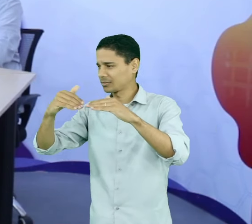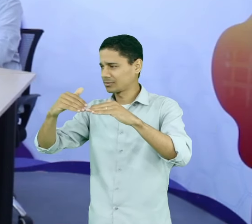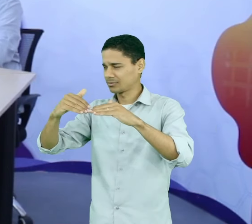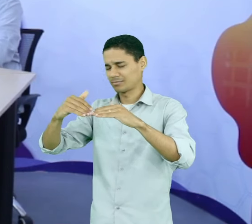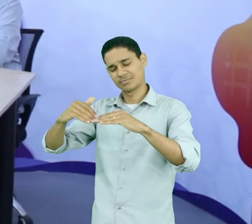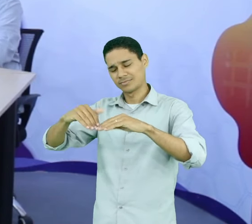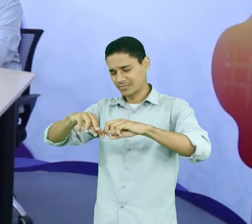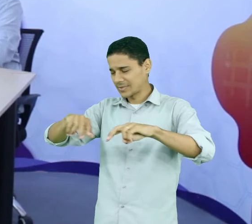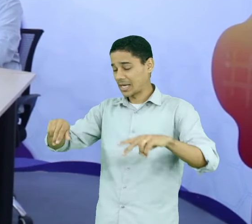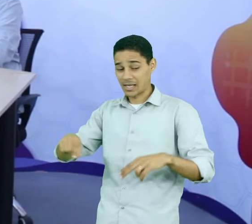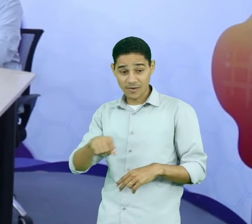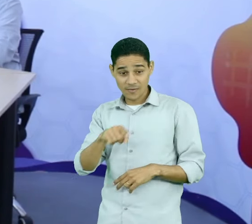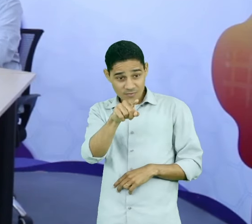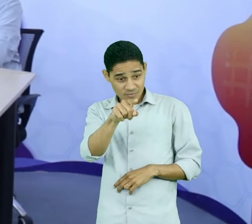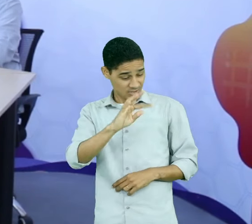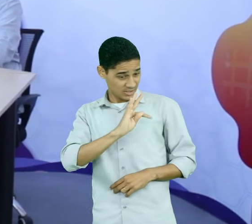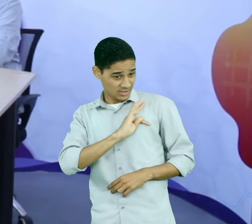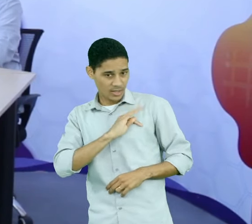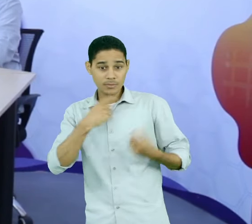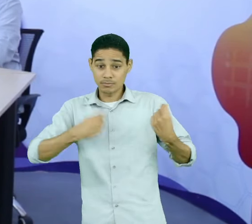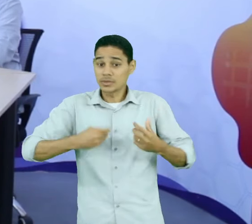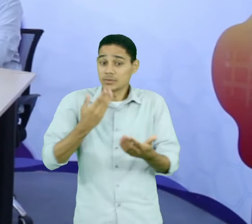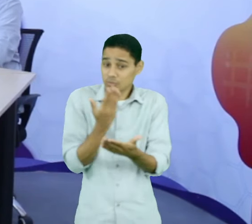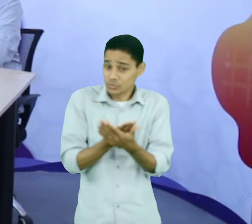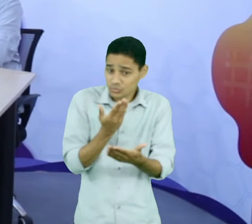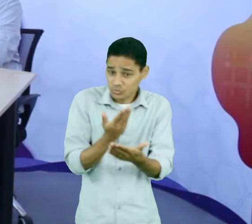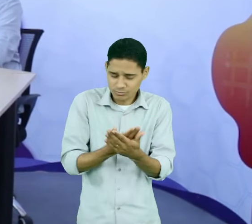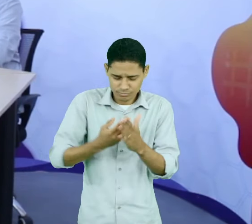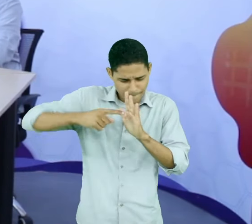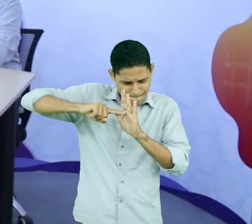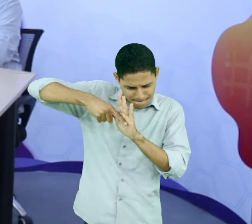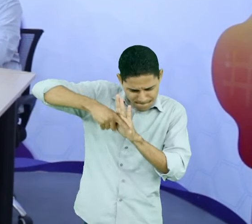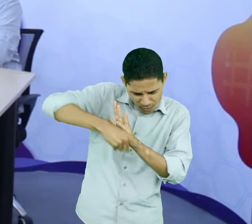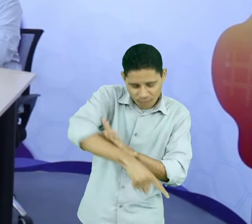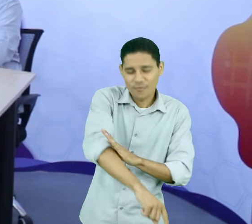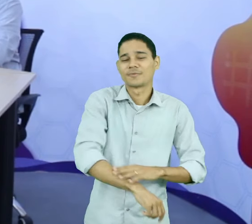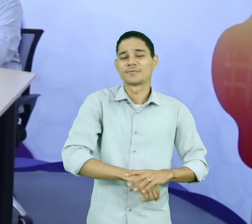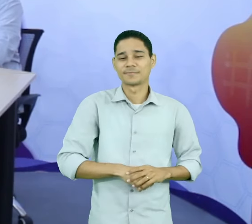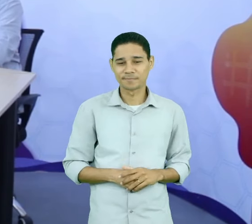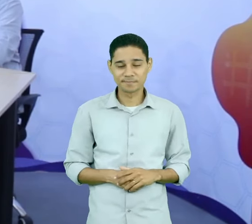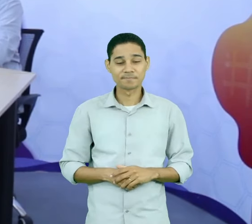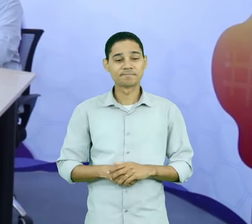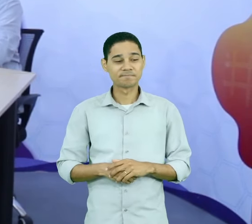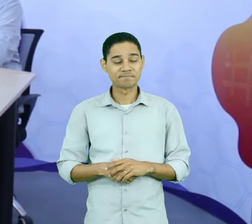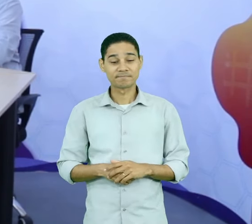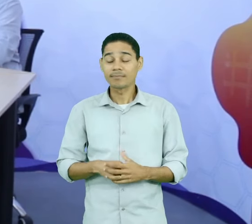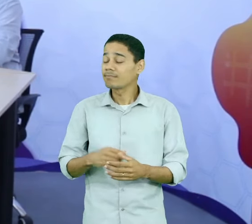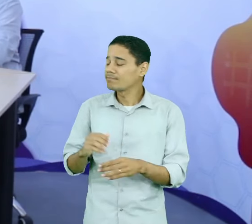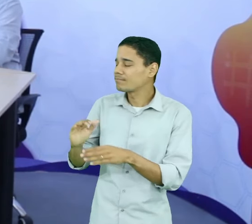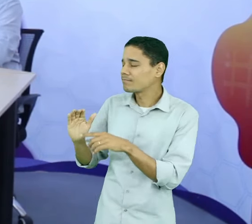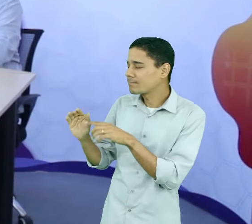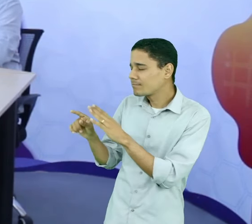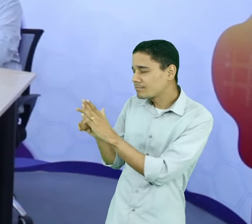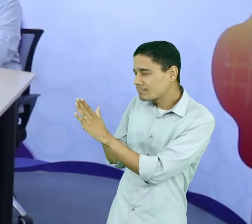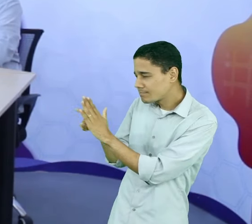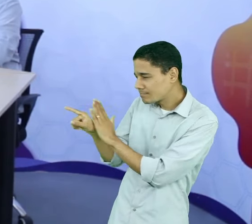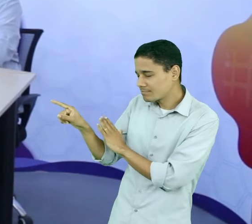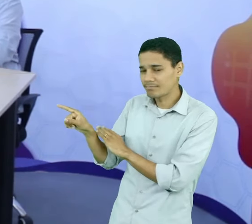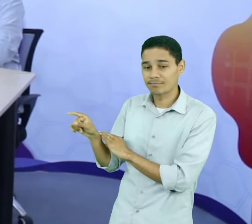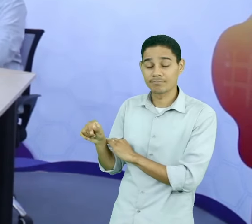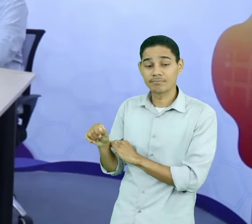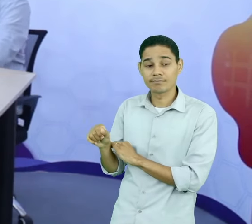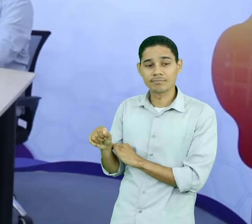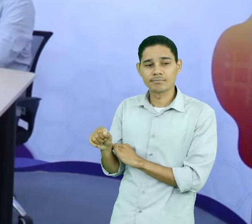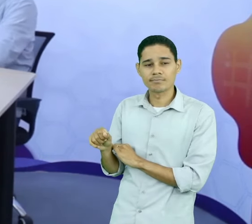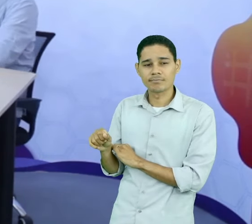e aprofundamento. E a próxima, professor, infelizmente,